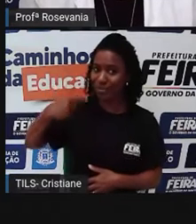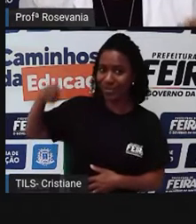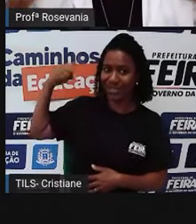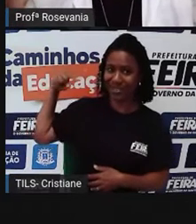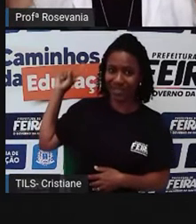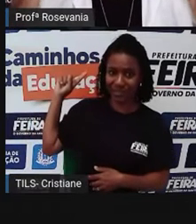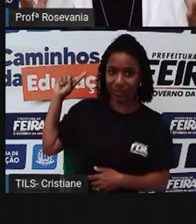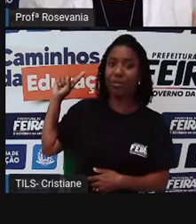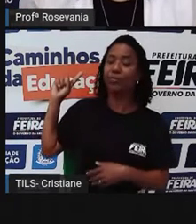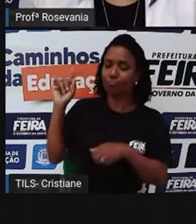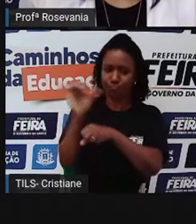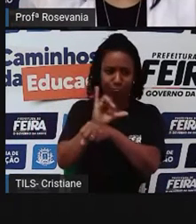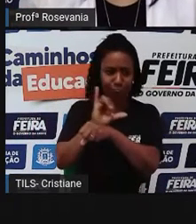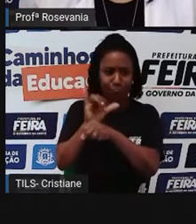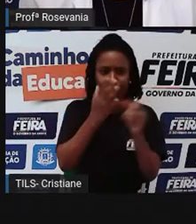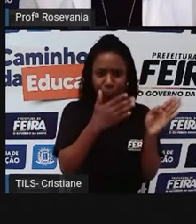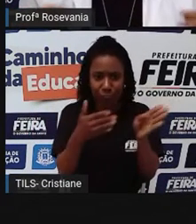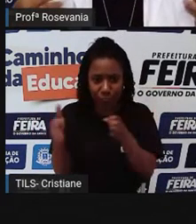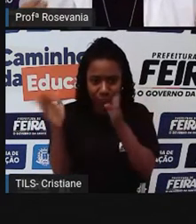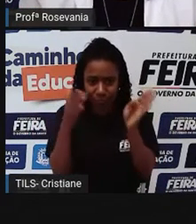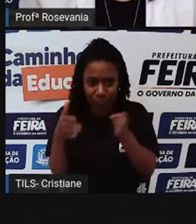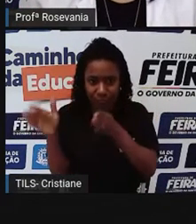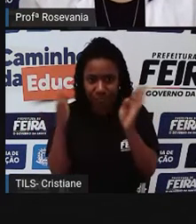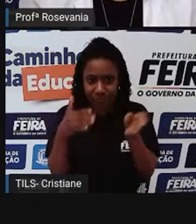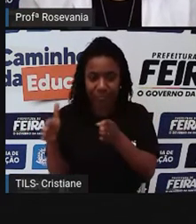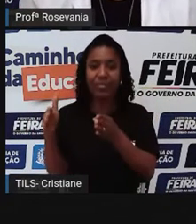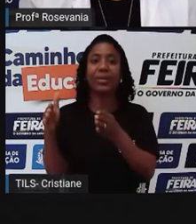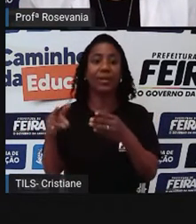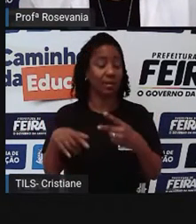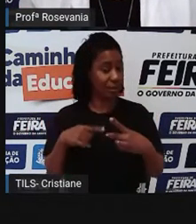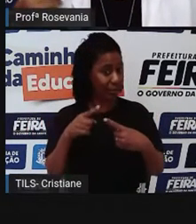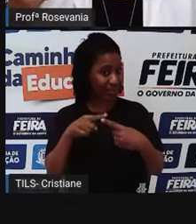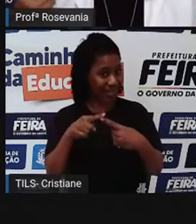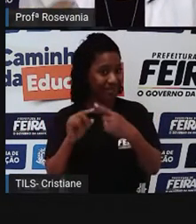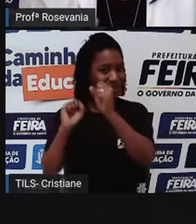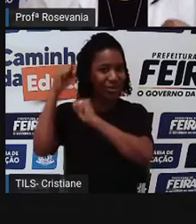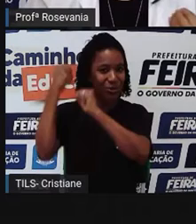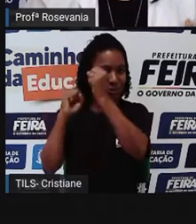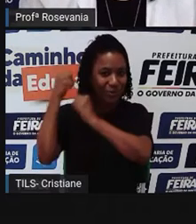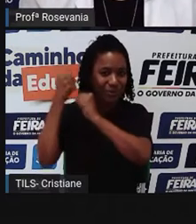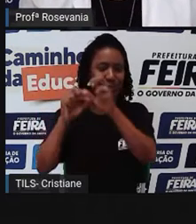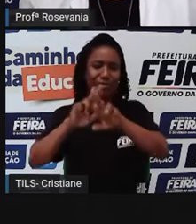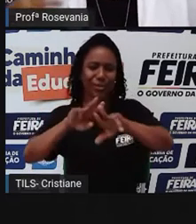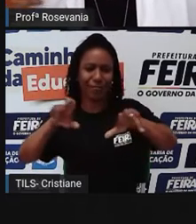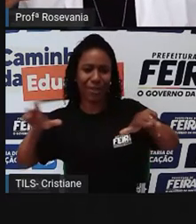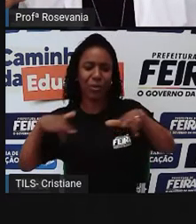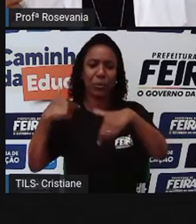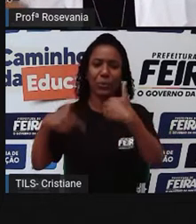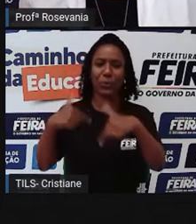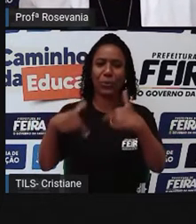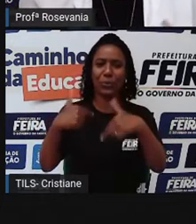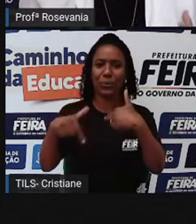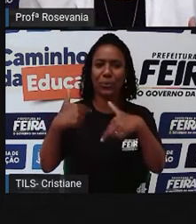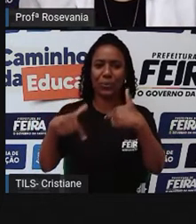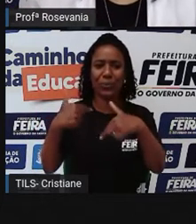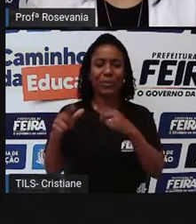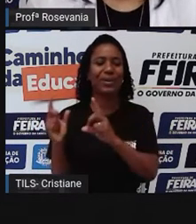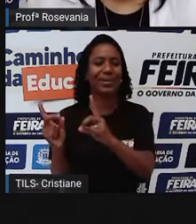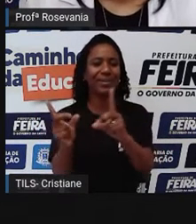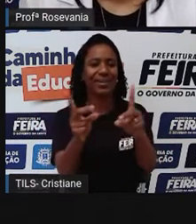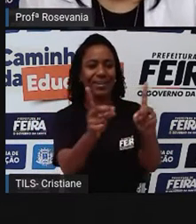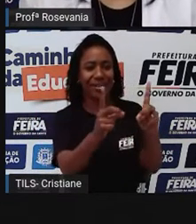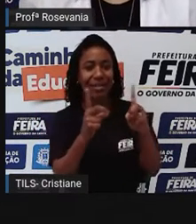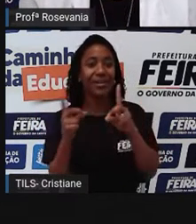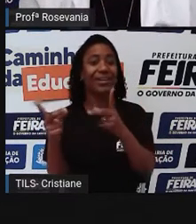parte 1, nós falamos sobre as indústrias, os diversos tipos de indústria, como indústria de produção, a indústria de bens e